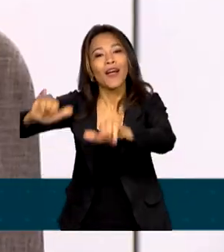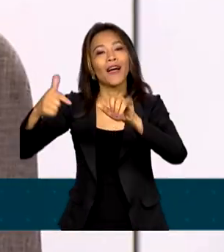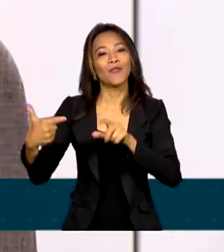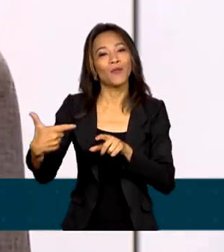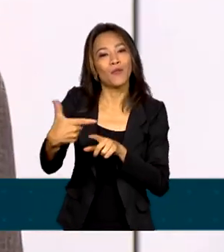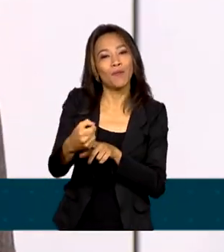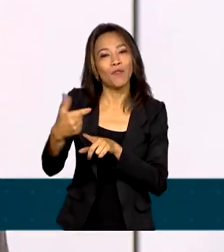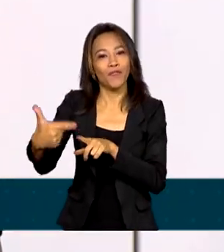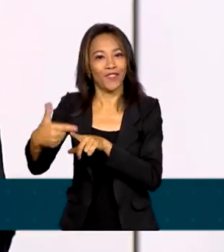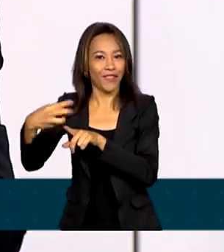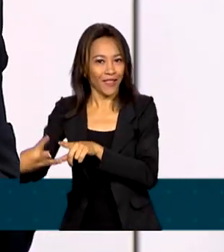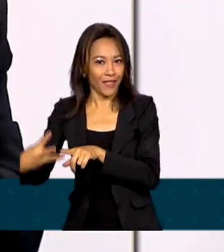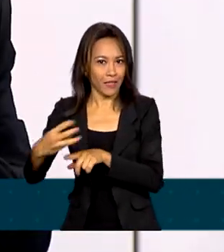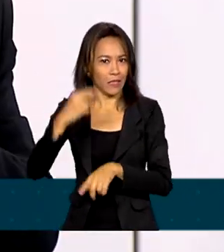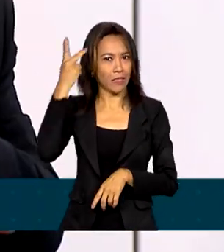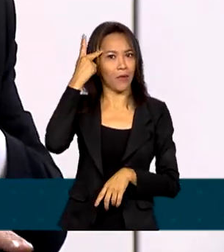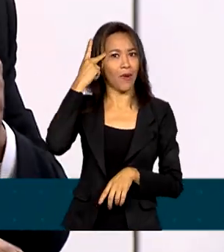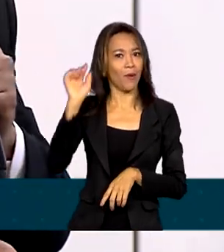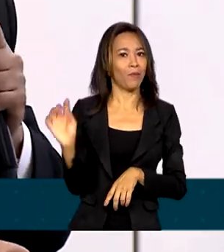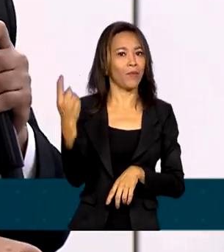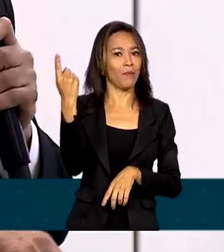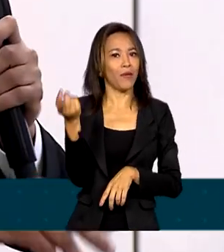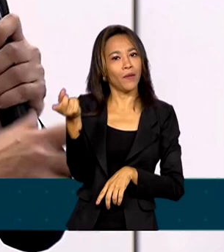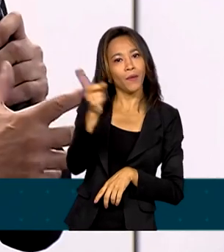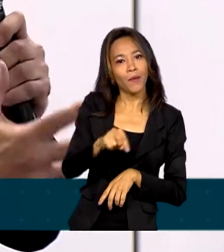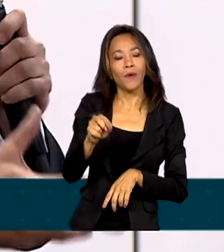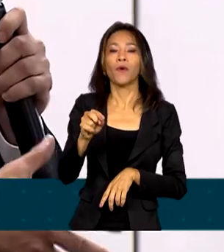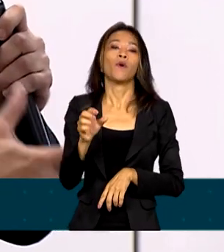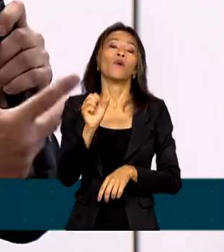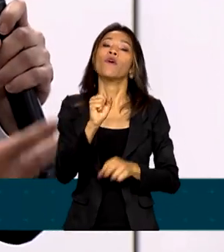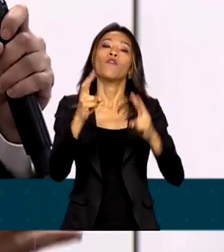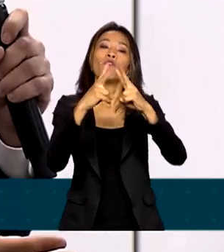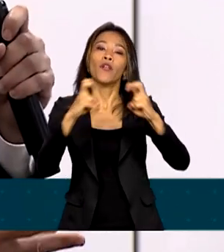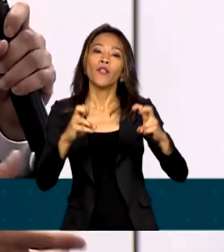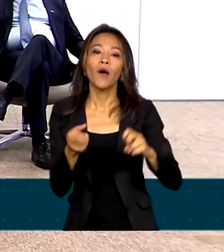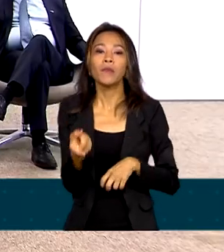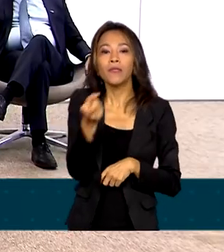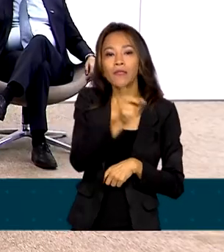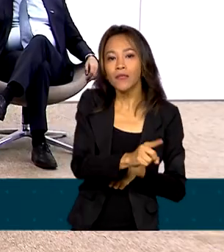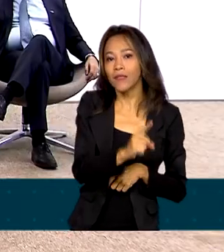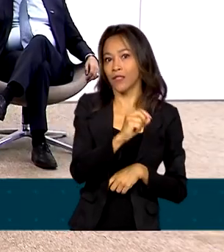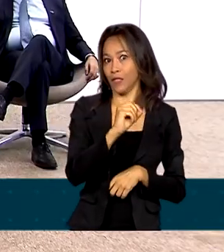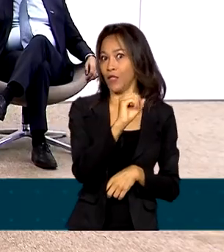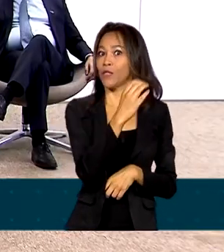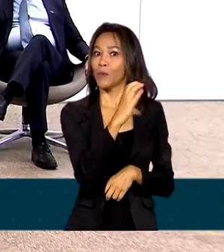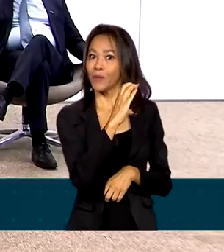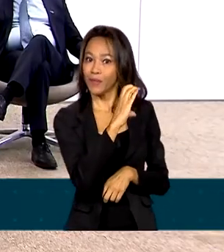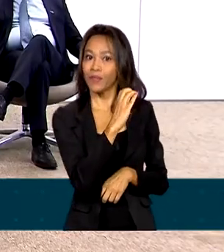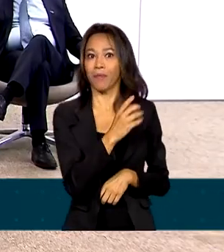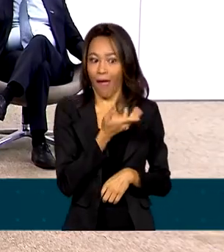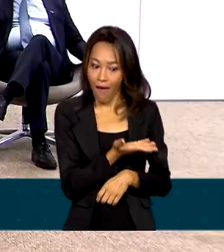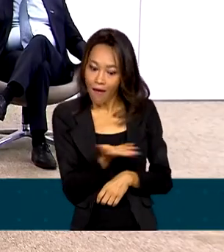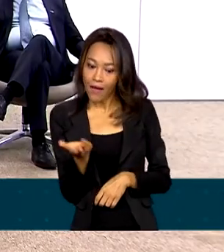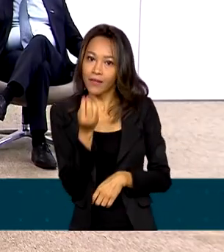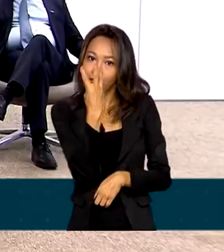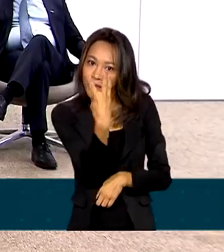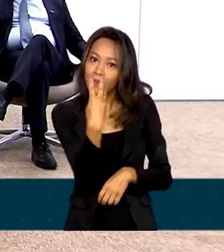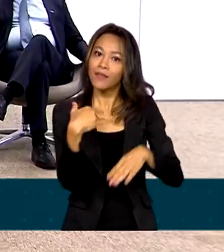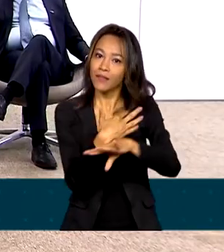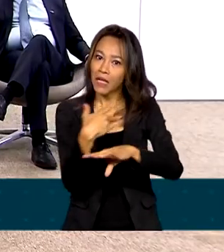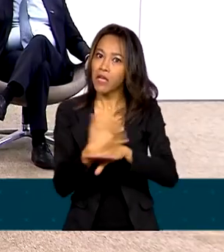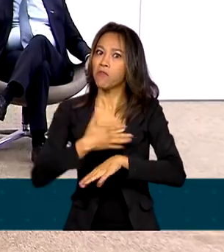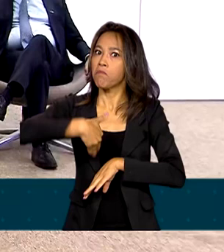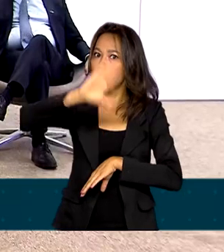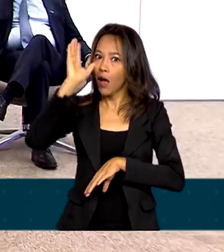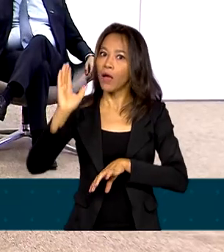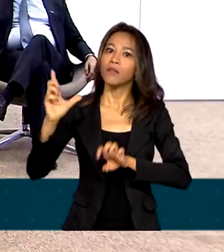São Paulo, em primeiro lugar, seguido de Florianópolis e Curitiba. Foram as cidades mais empreendedoras